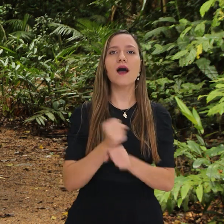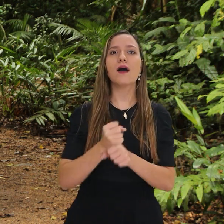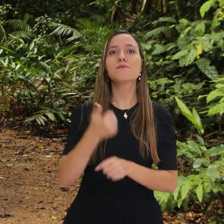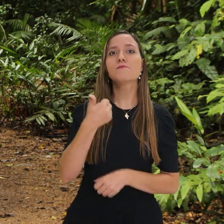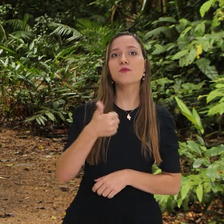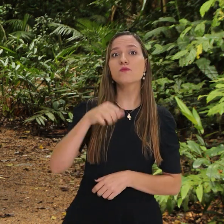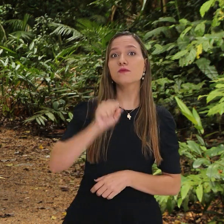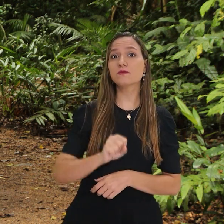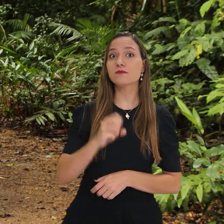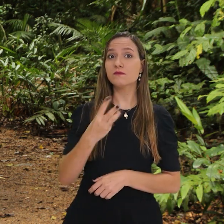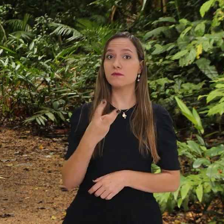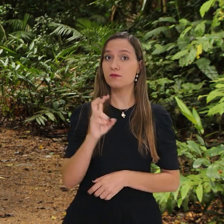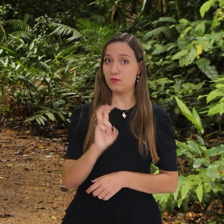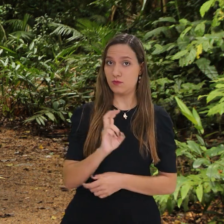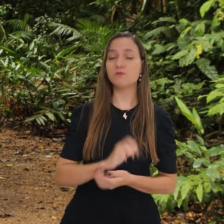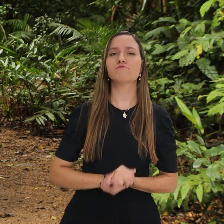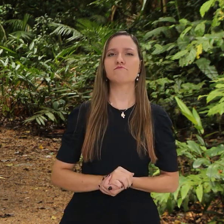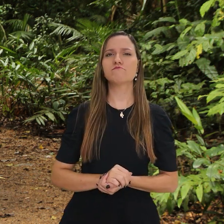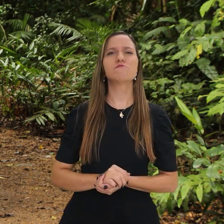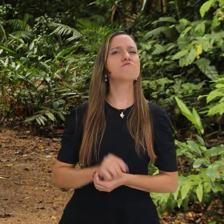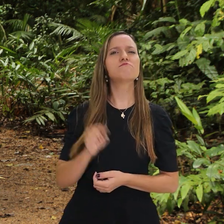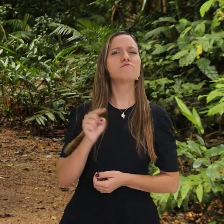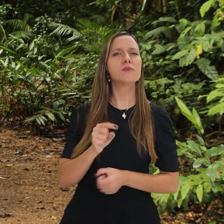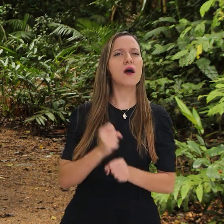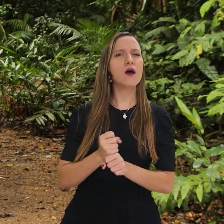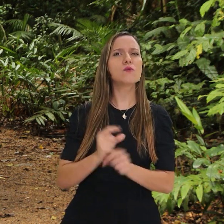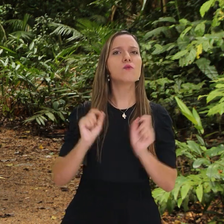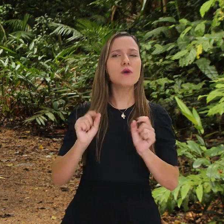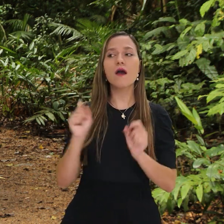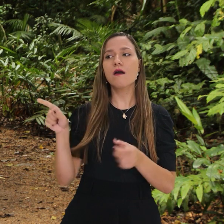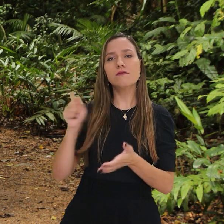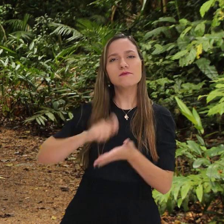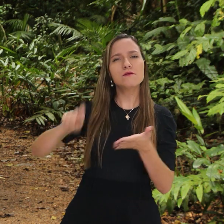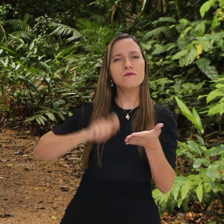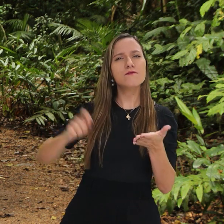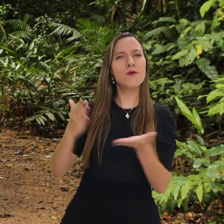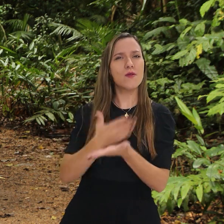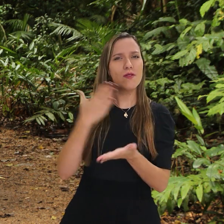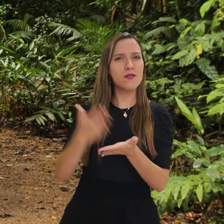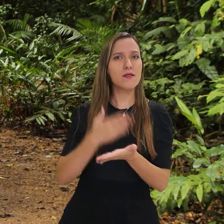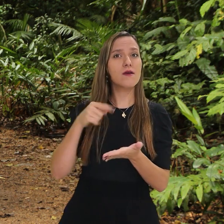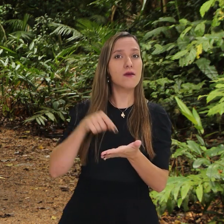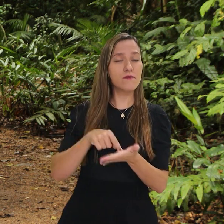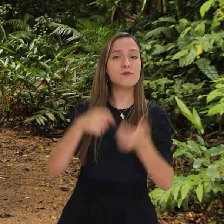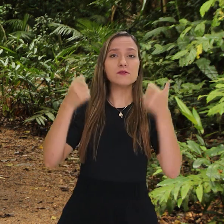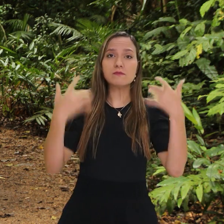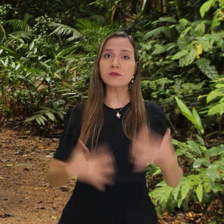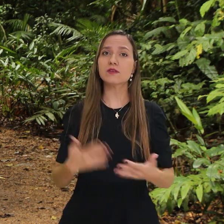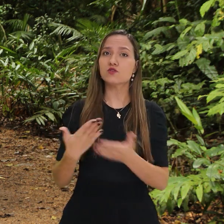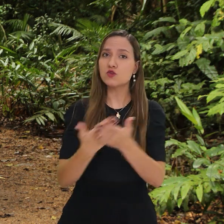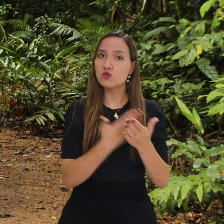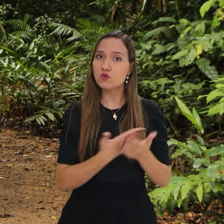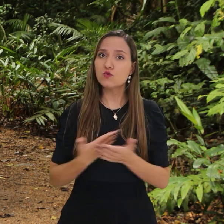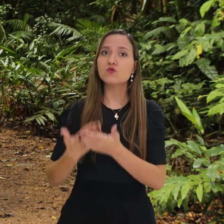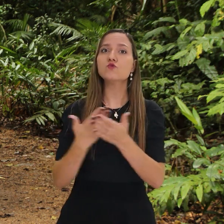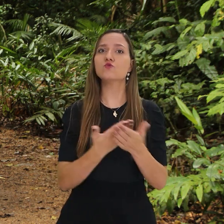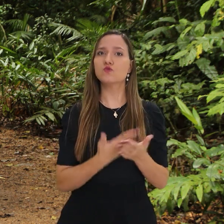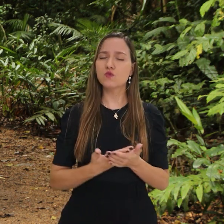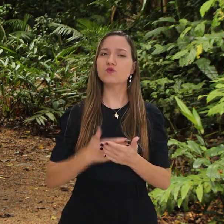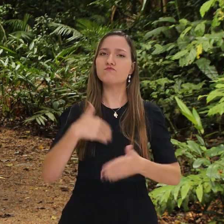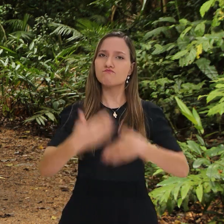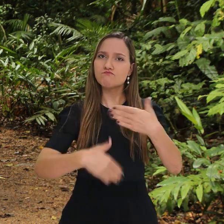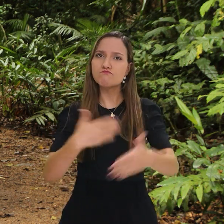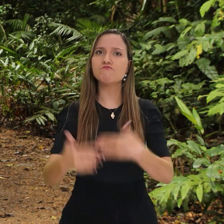aparece aí na sua tela, em 1835. Nessa época, ele escreveu um livro chamado Estudos